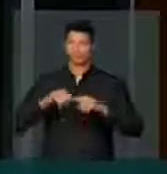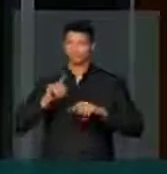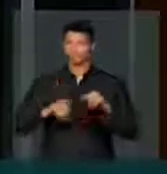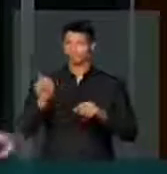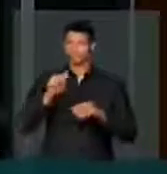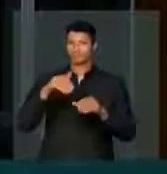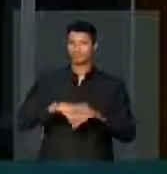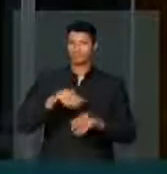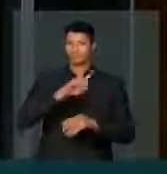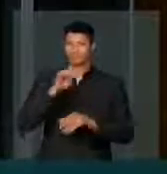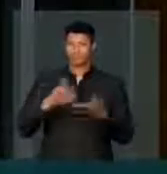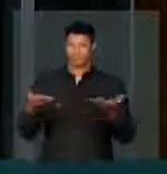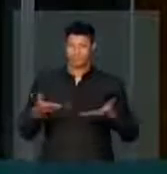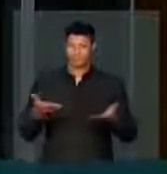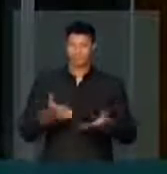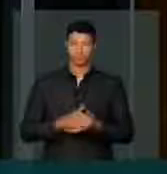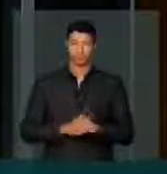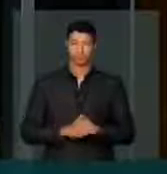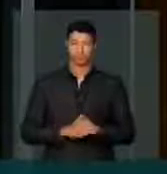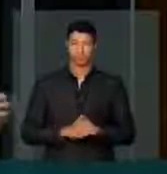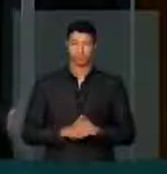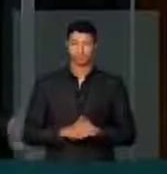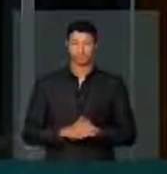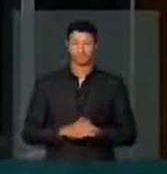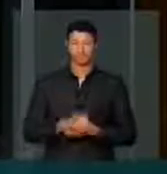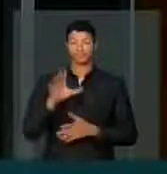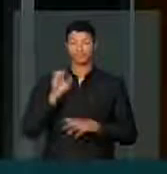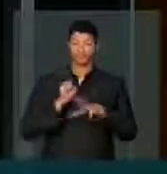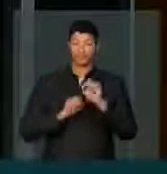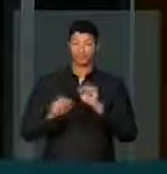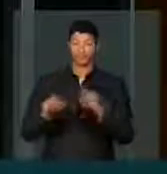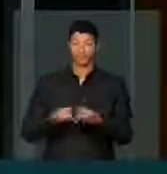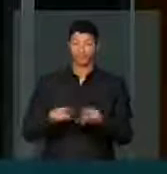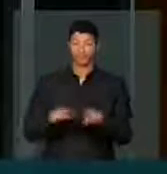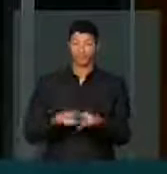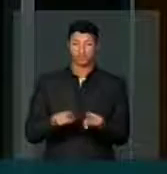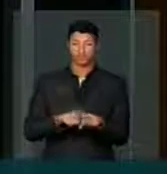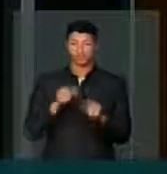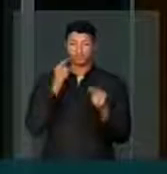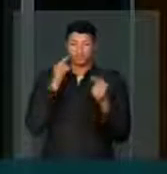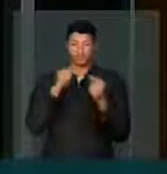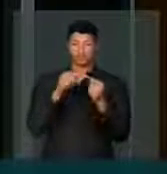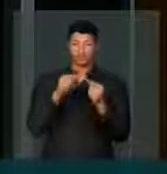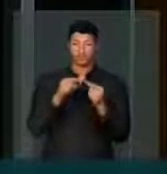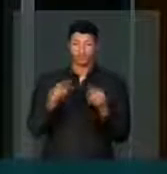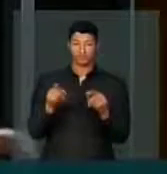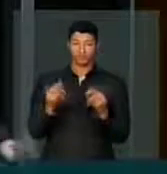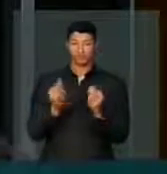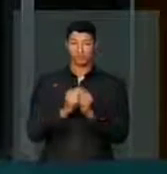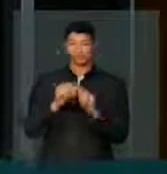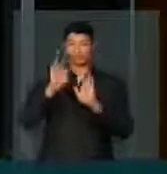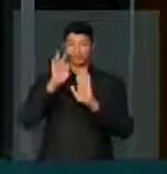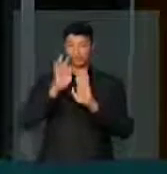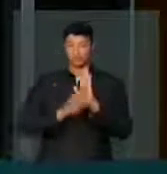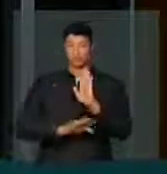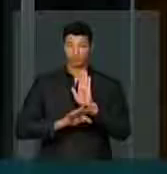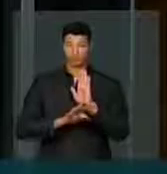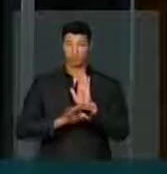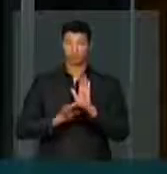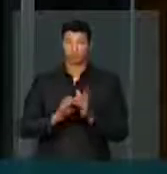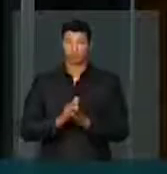seja votada no dia de hoje e para que se busque um acordo no texto